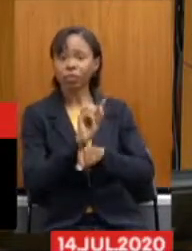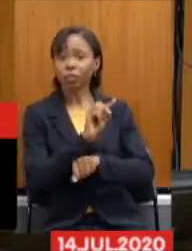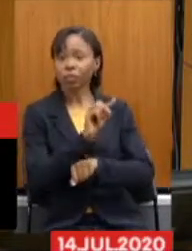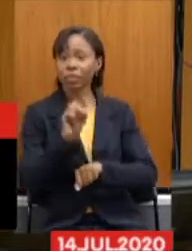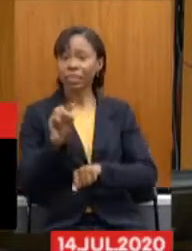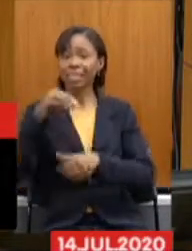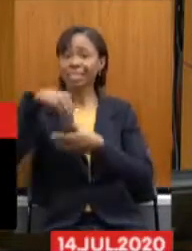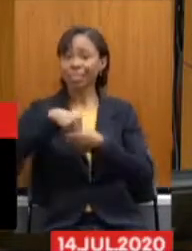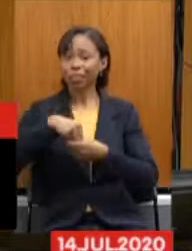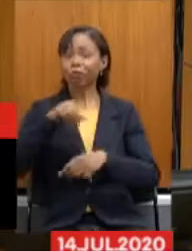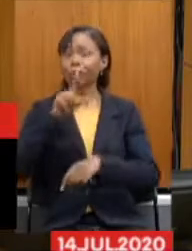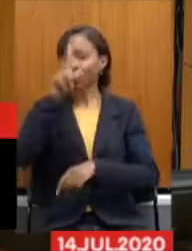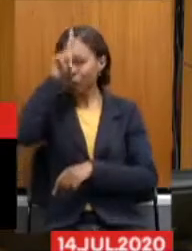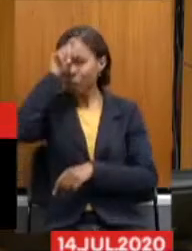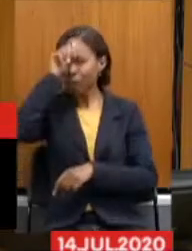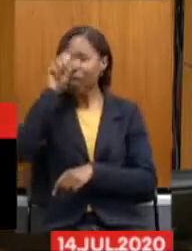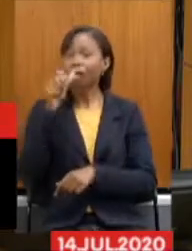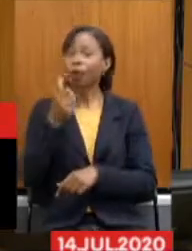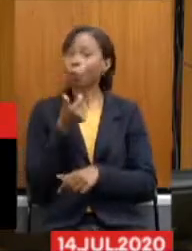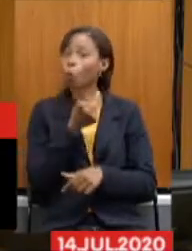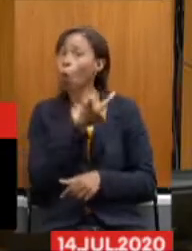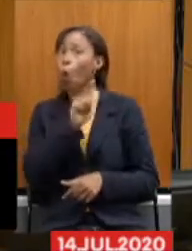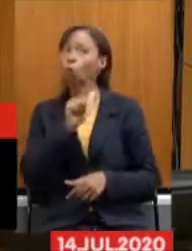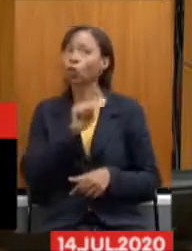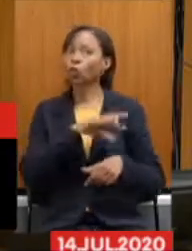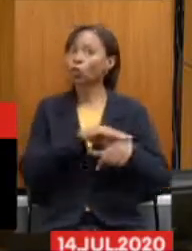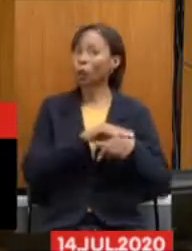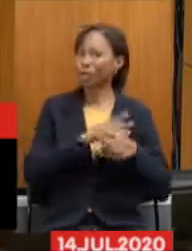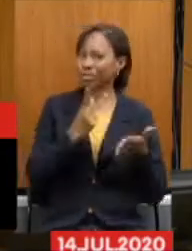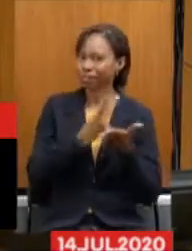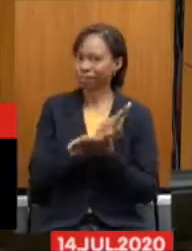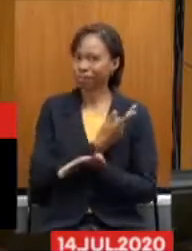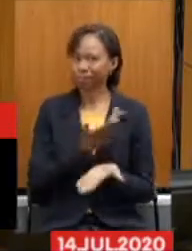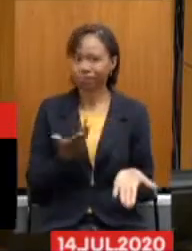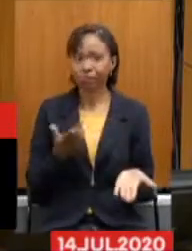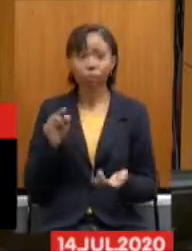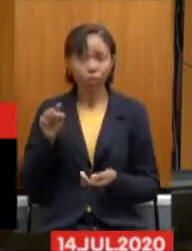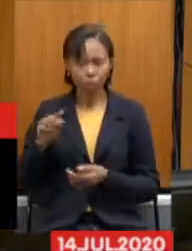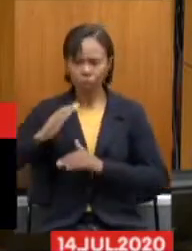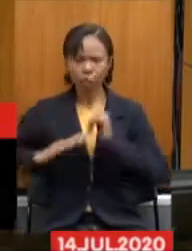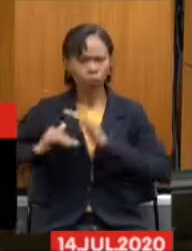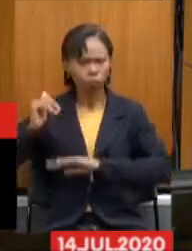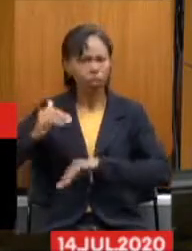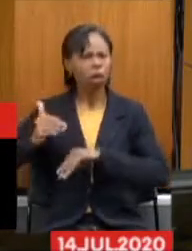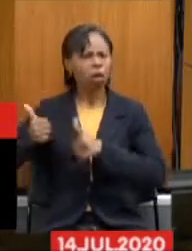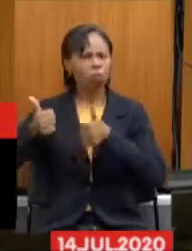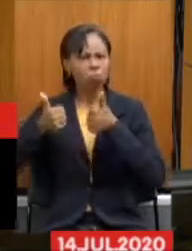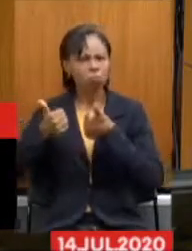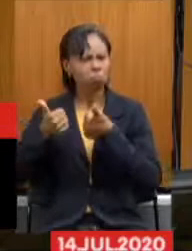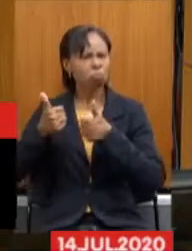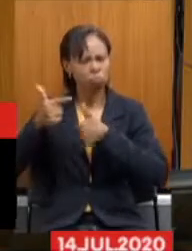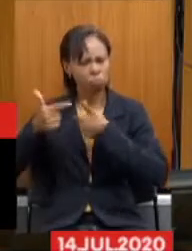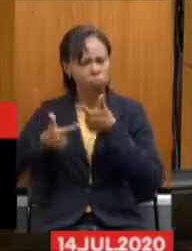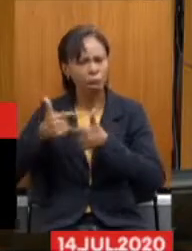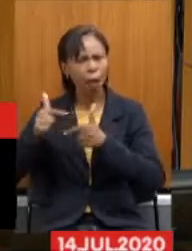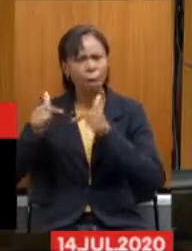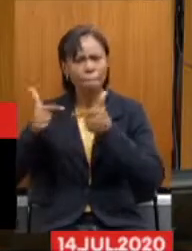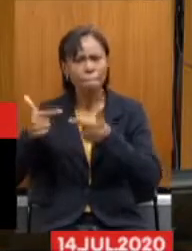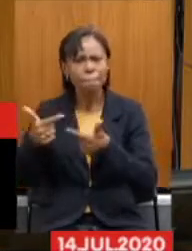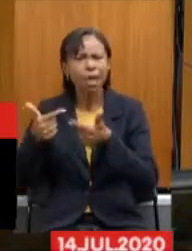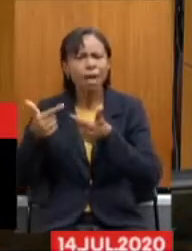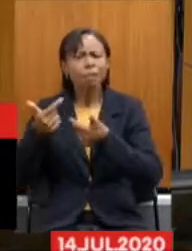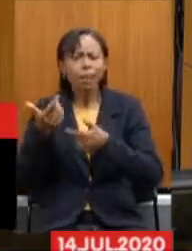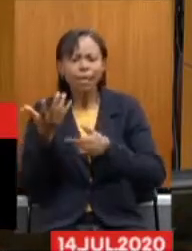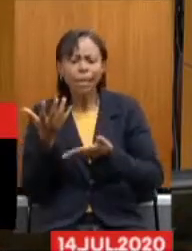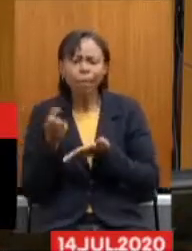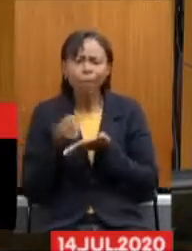e, partir deste momento, que ele está cuidando com toda uma boa vontade, com toda uma intenção de salvar as suas vidas, ele passa a